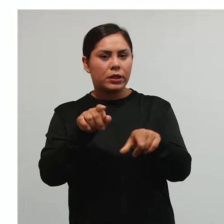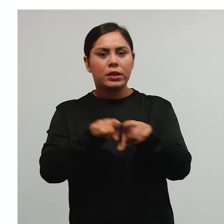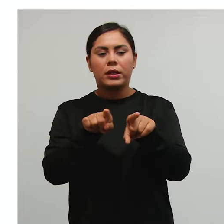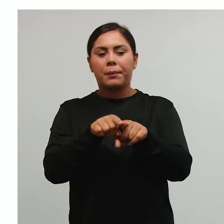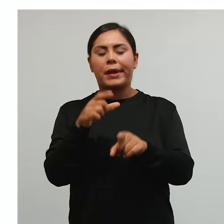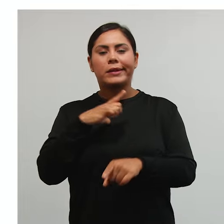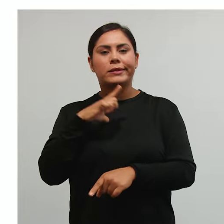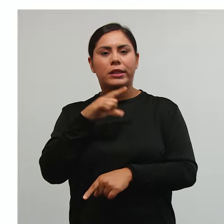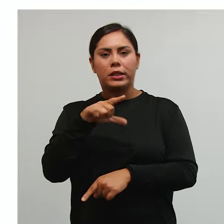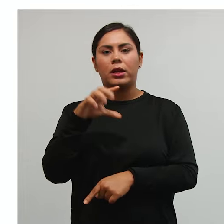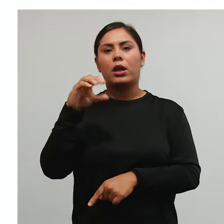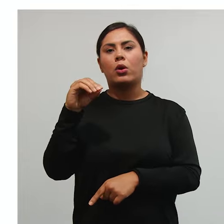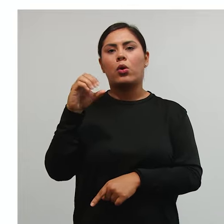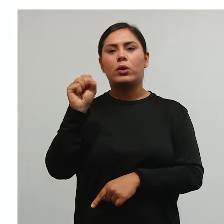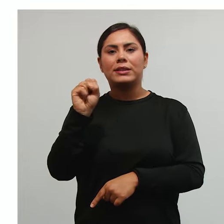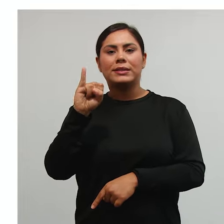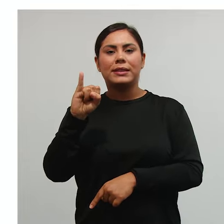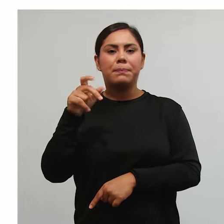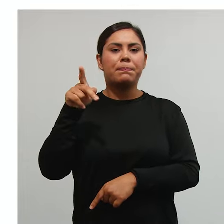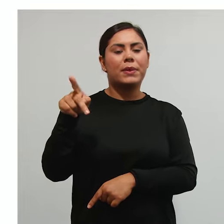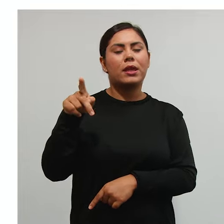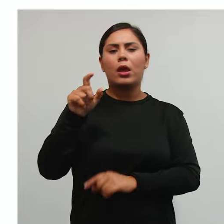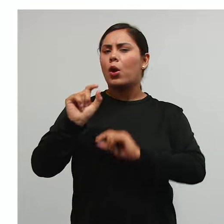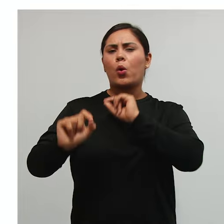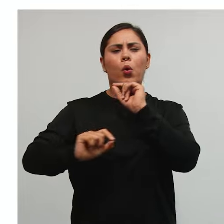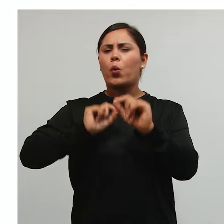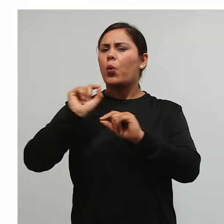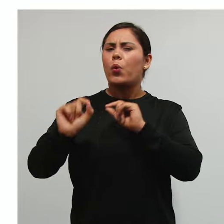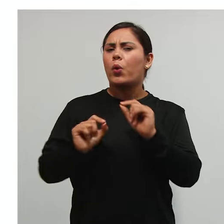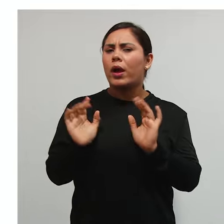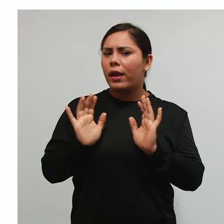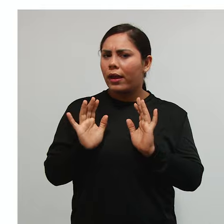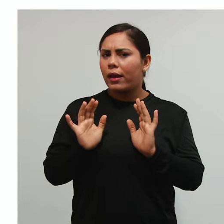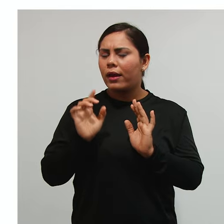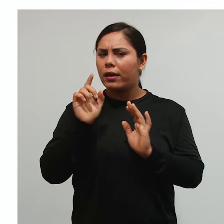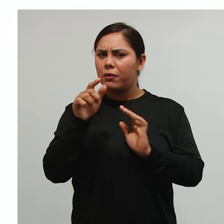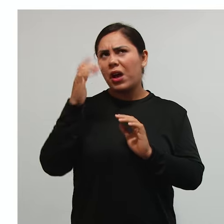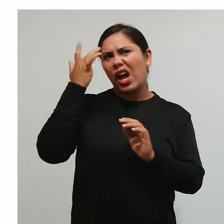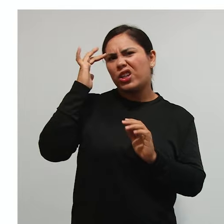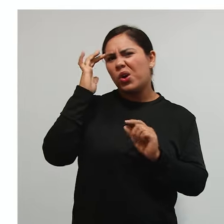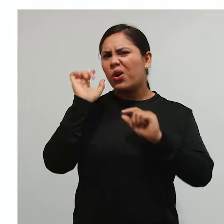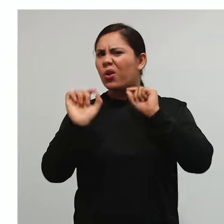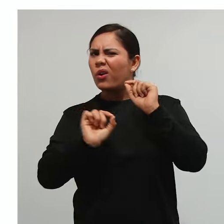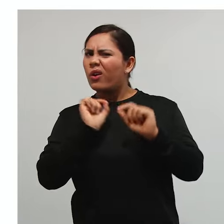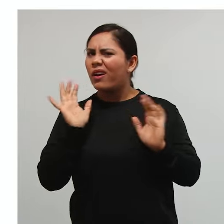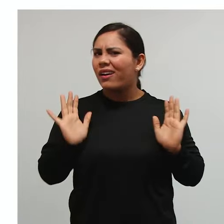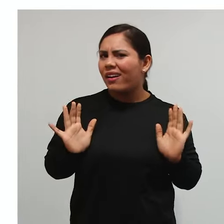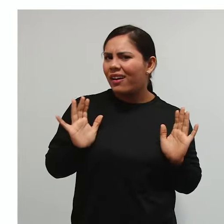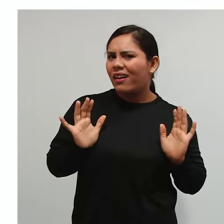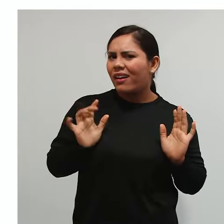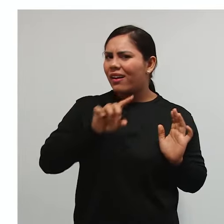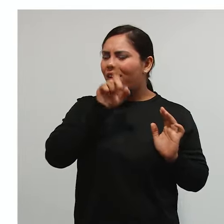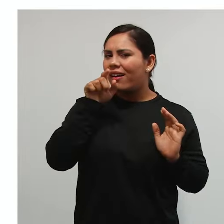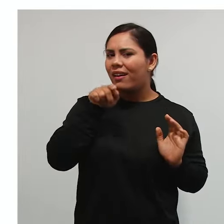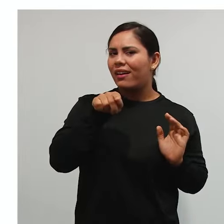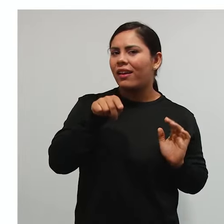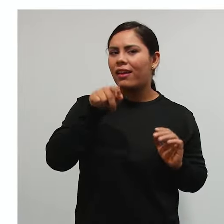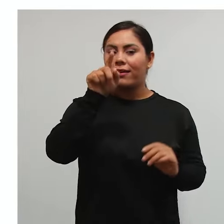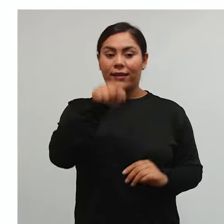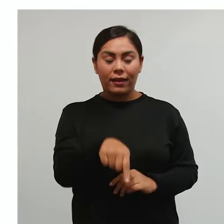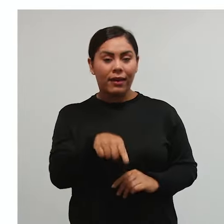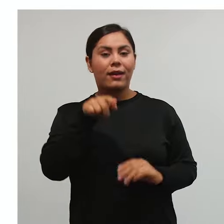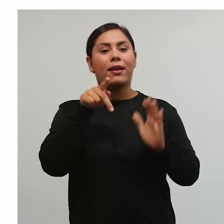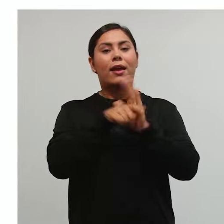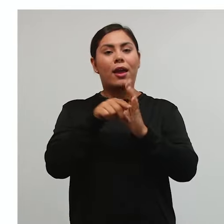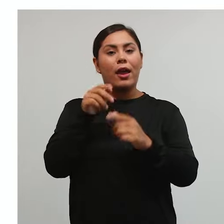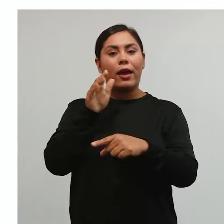gente tem a COZIP. É de quê, pessoal? O vocês acham de que é a COZIP? Ela